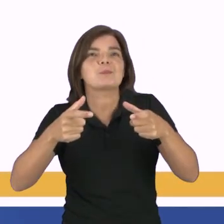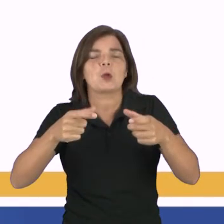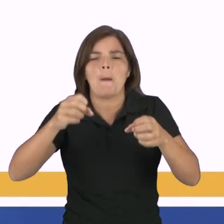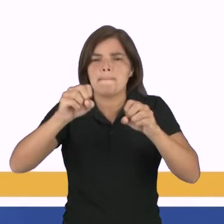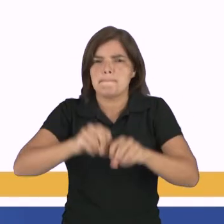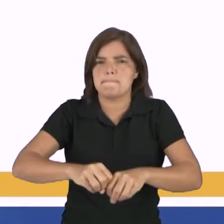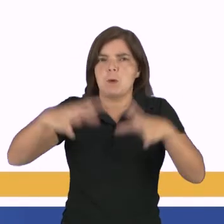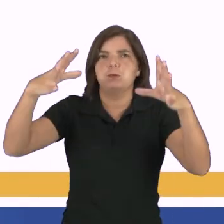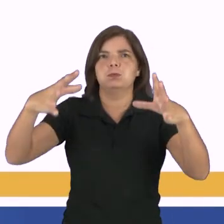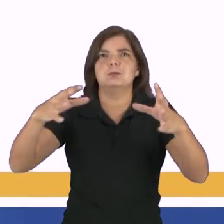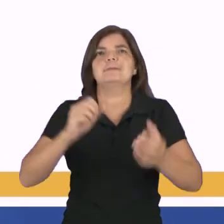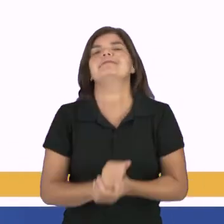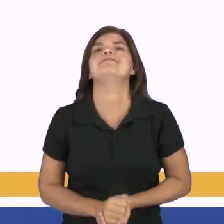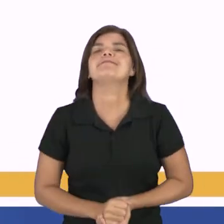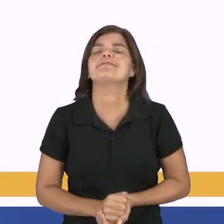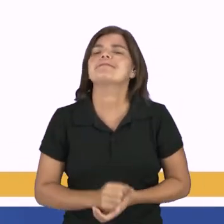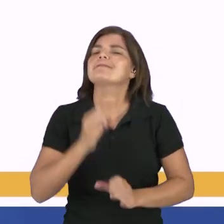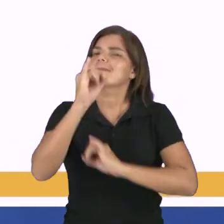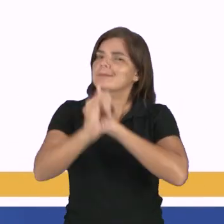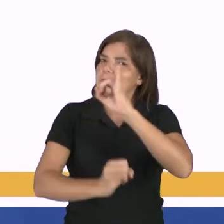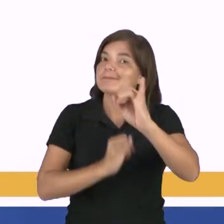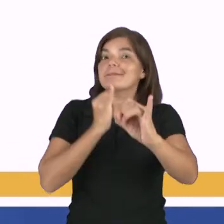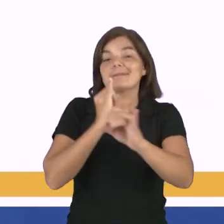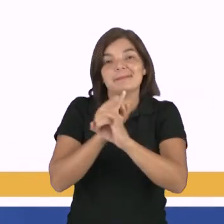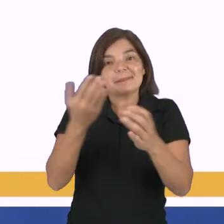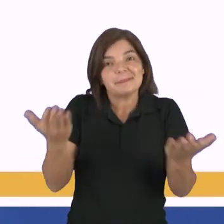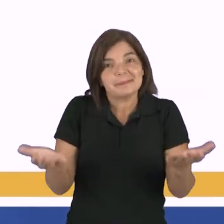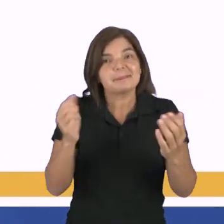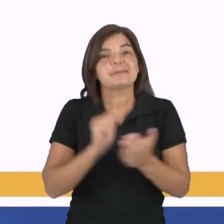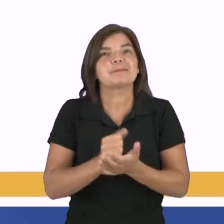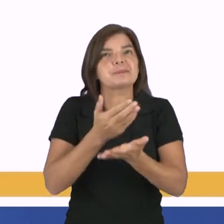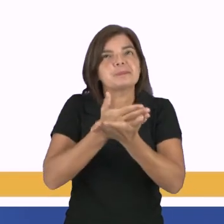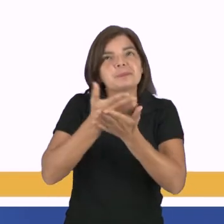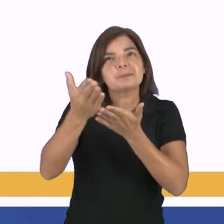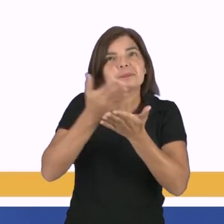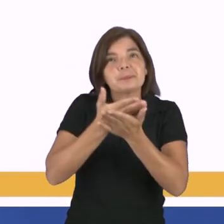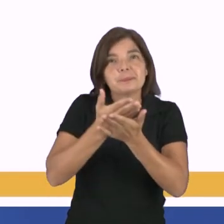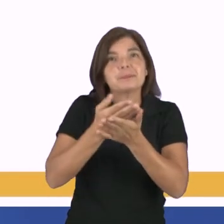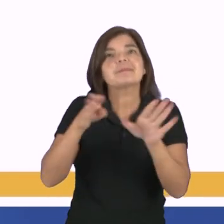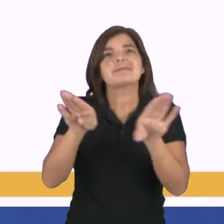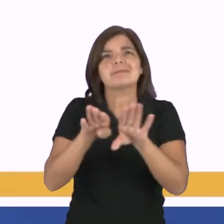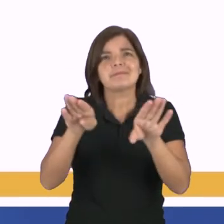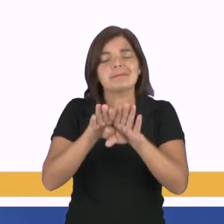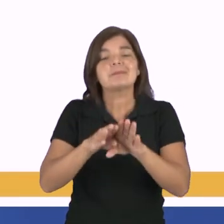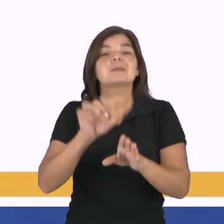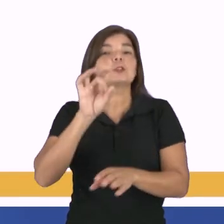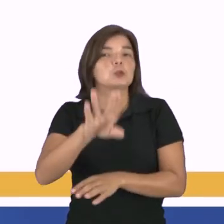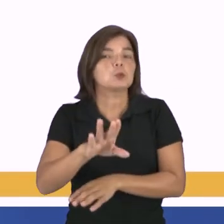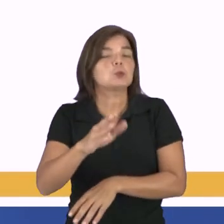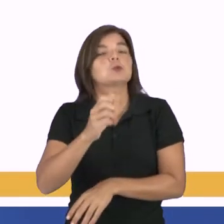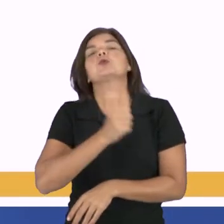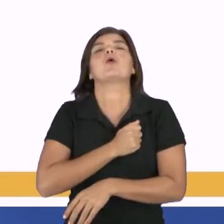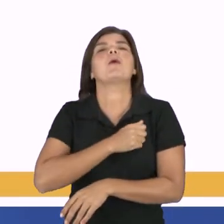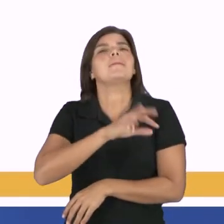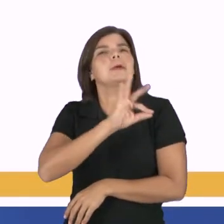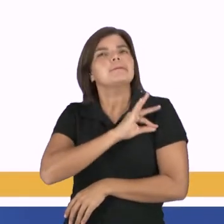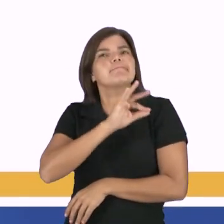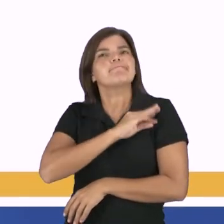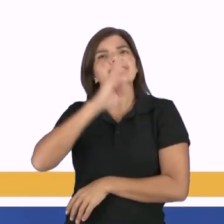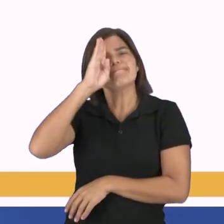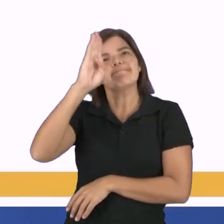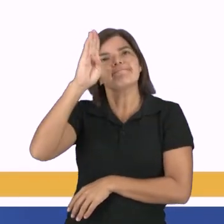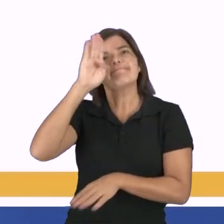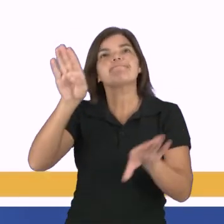atômica. Muito bem. E a internet, por fim, no início, o acesso da rede estava restrito para os militares